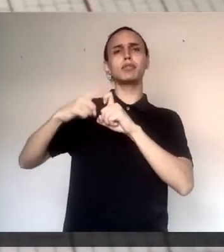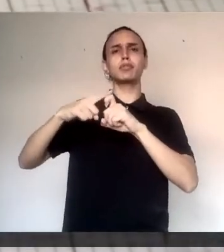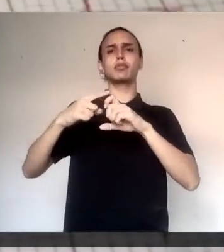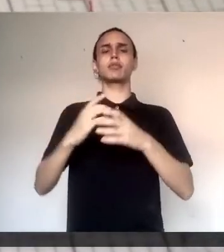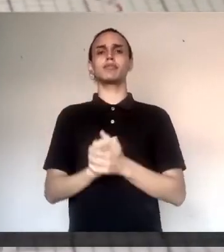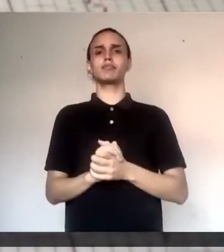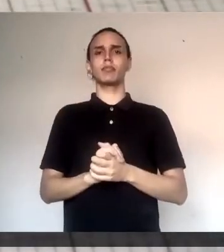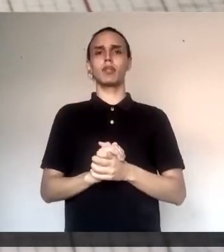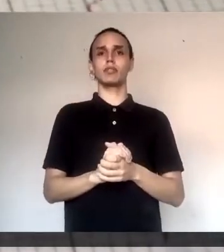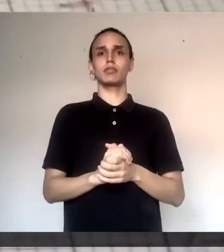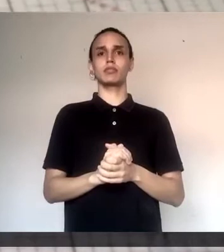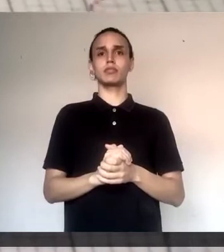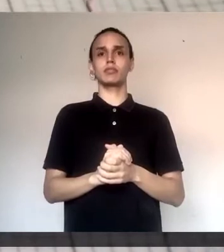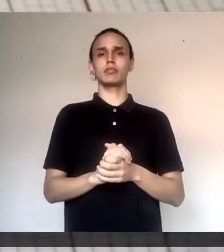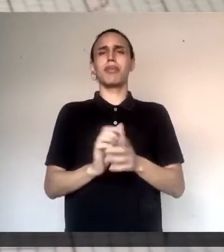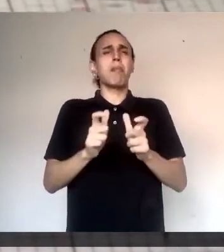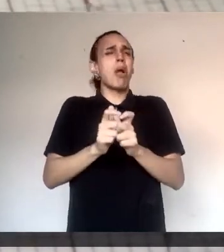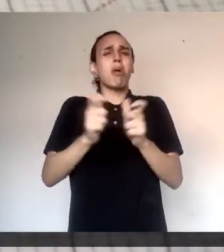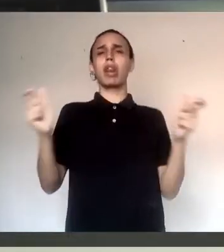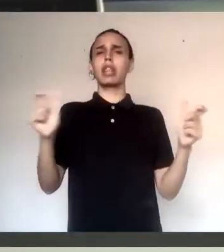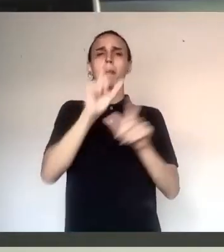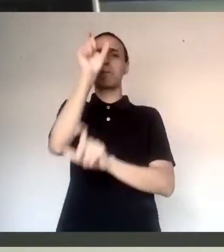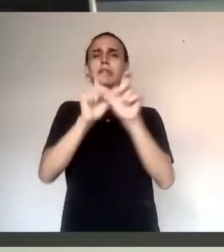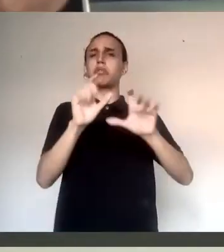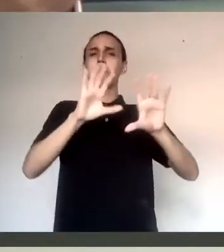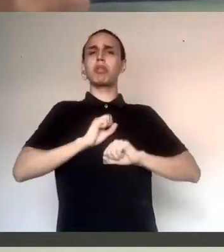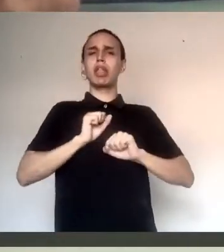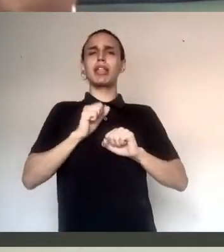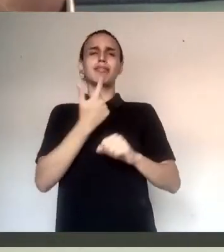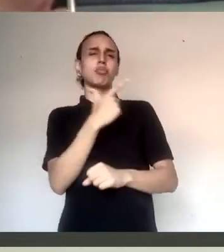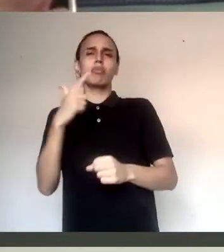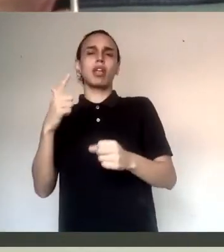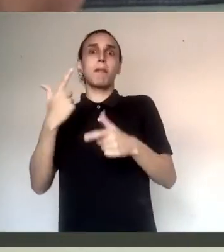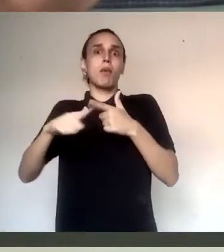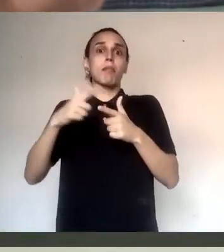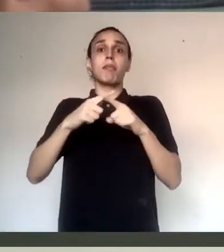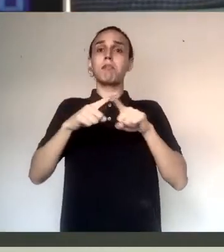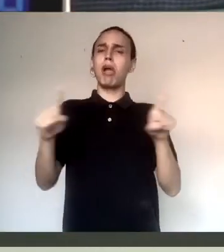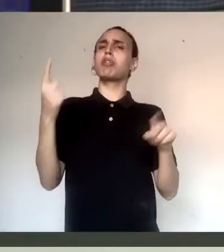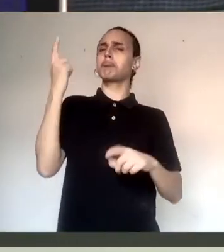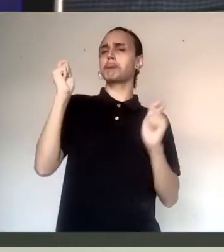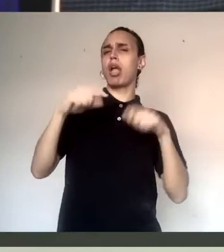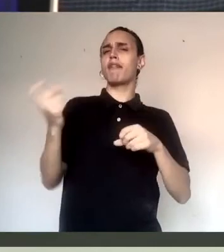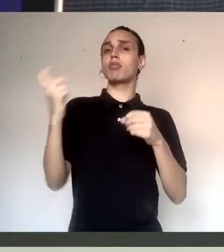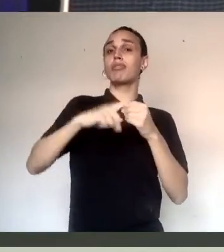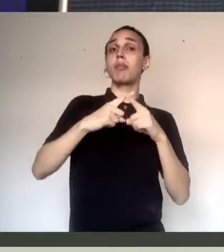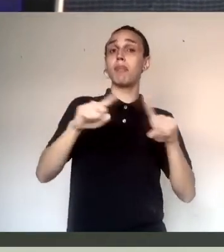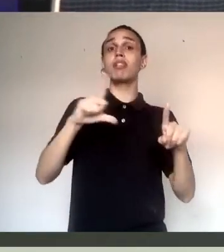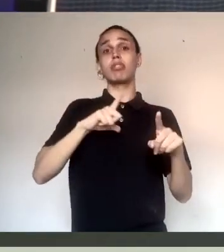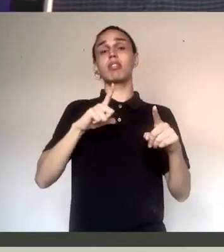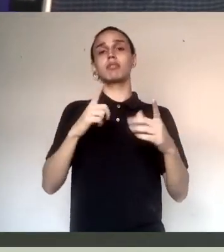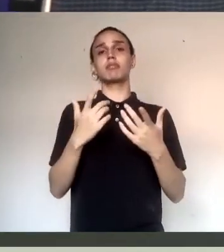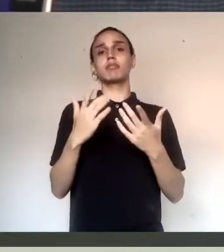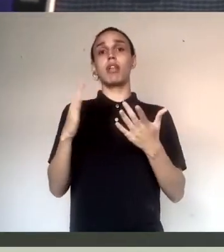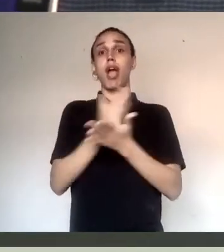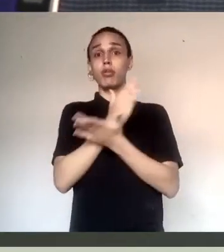médico, faz um eletrocardiograma, porque provavelmente a imensa maioria das pessoas não vai ter nada, vai conseguir voltar, é só um